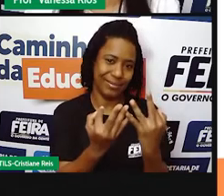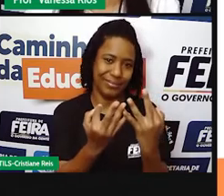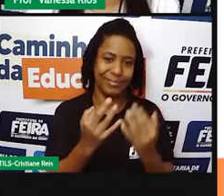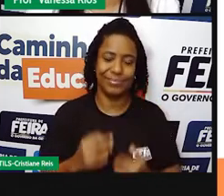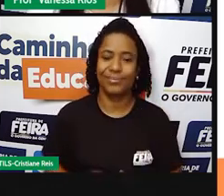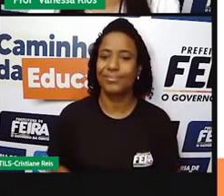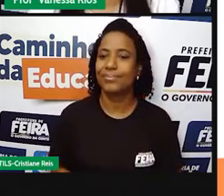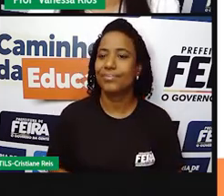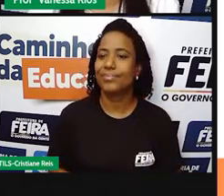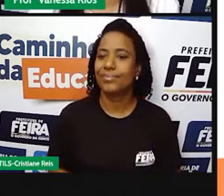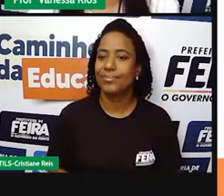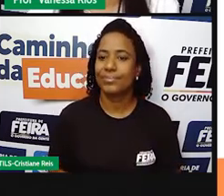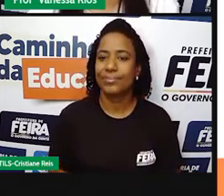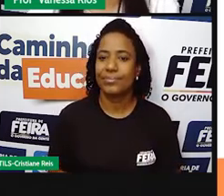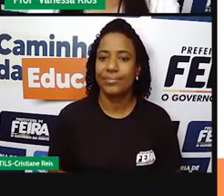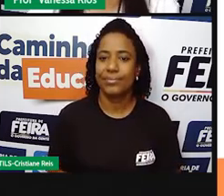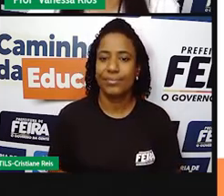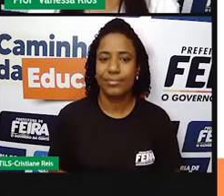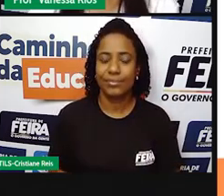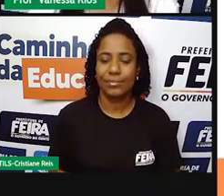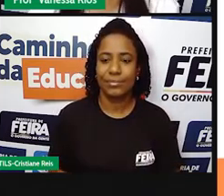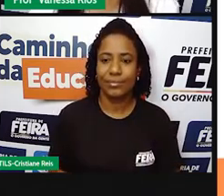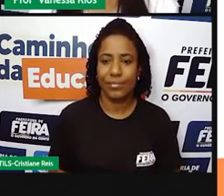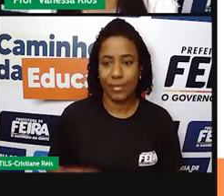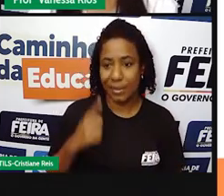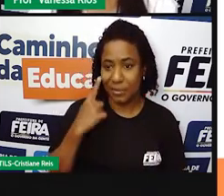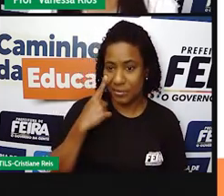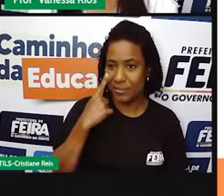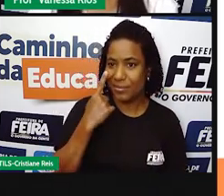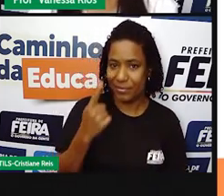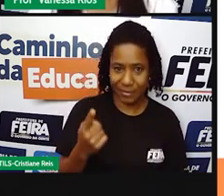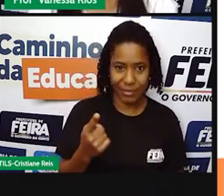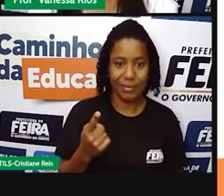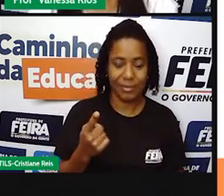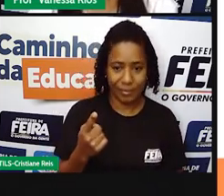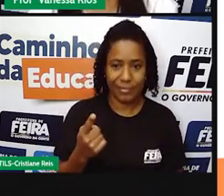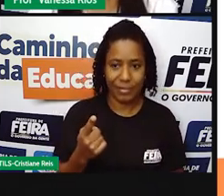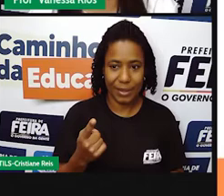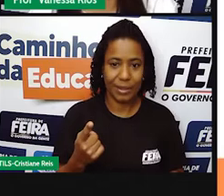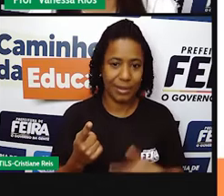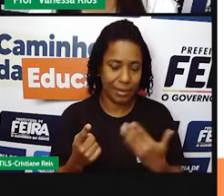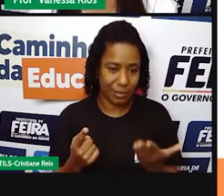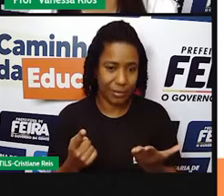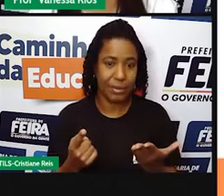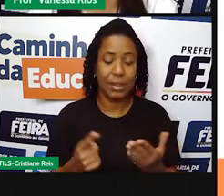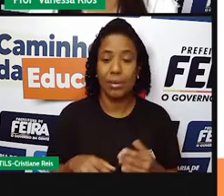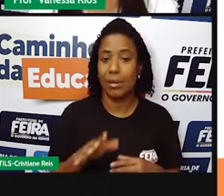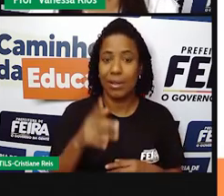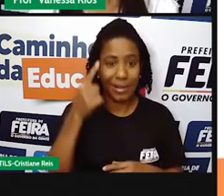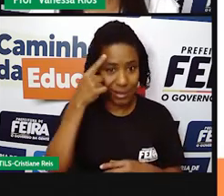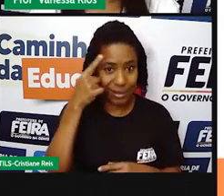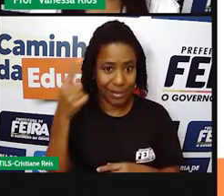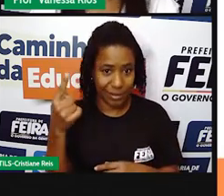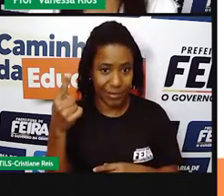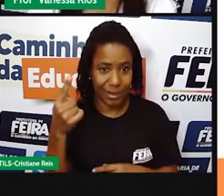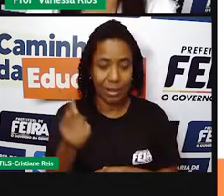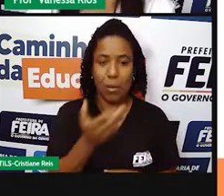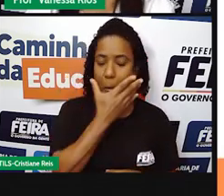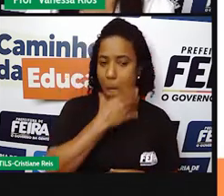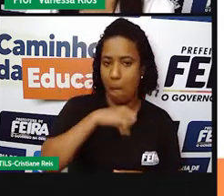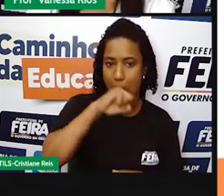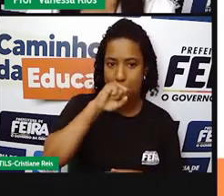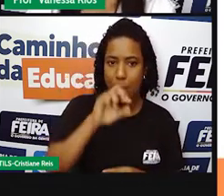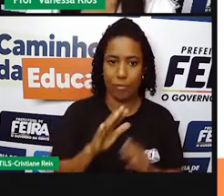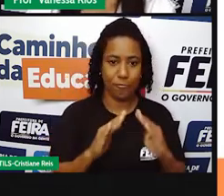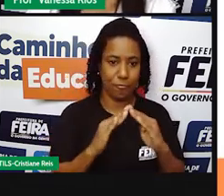E aí, gente observa aí que essa forma de organização patriarcal, ela foi sendo mudada, ela